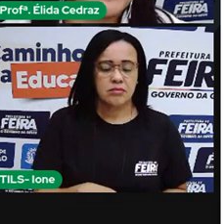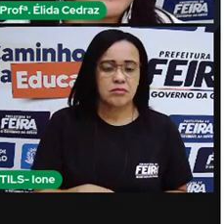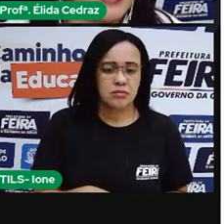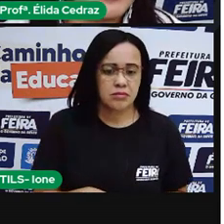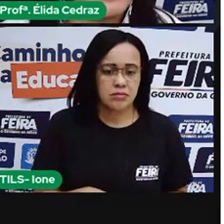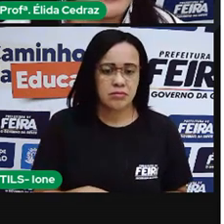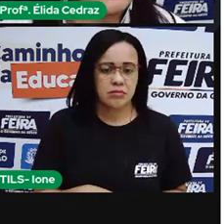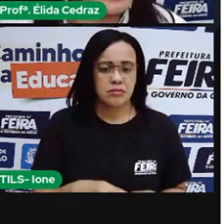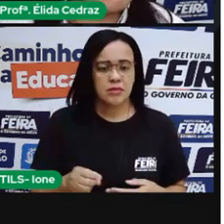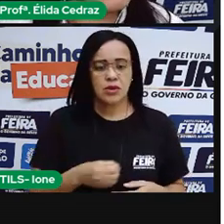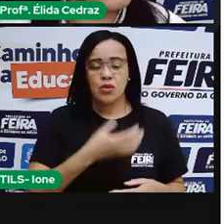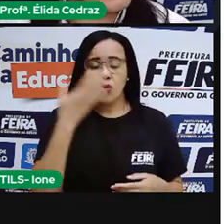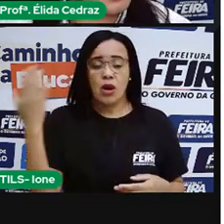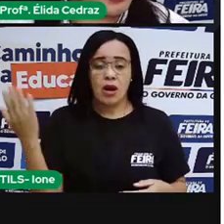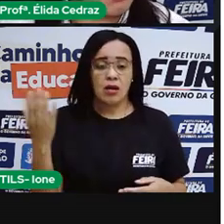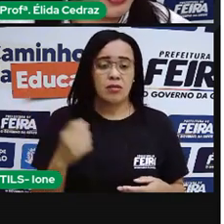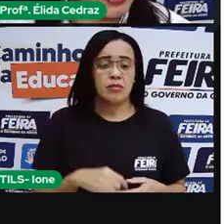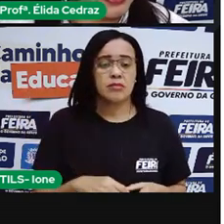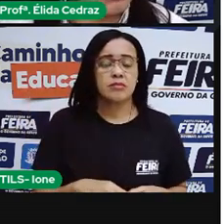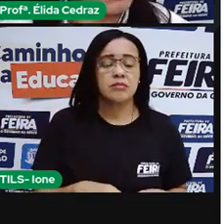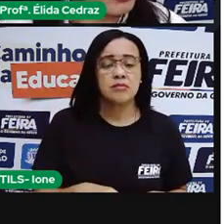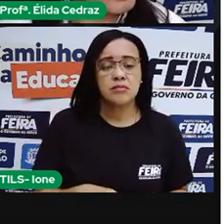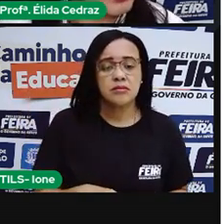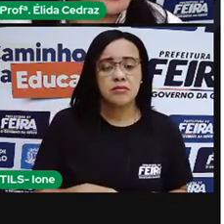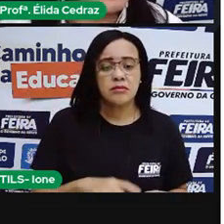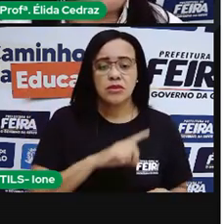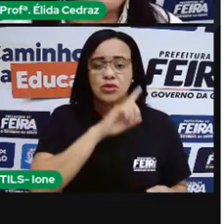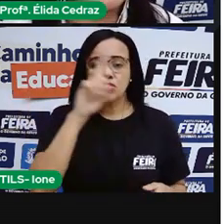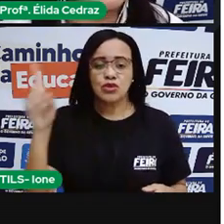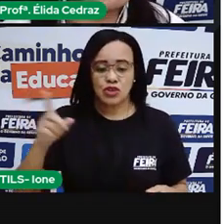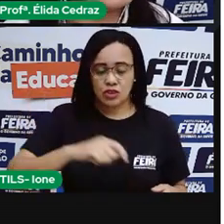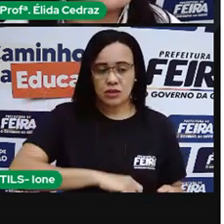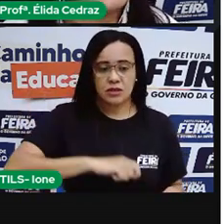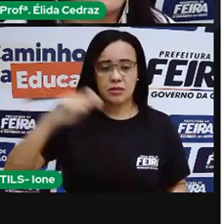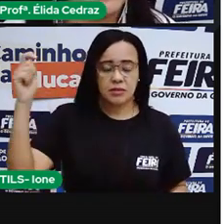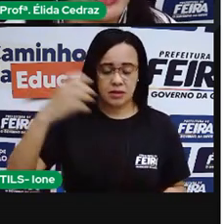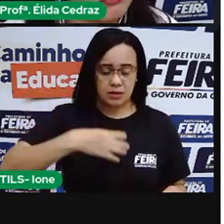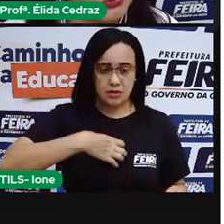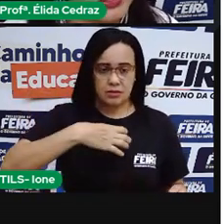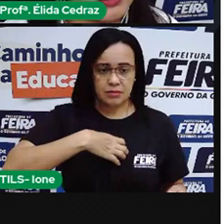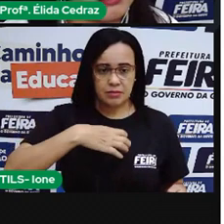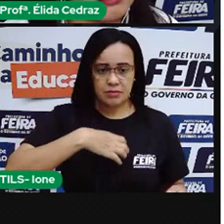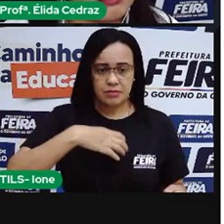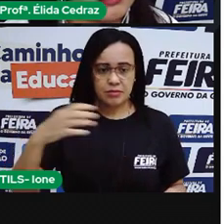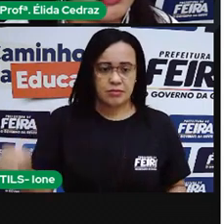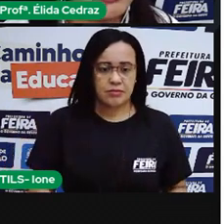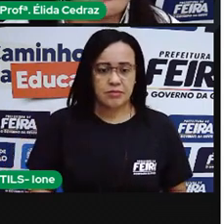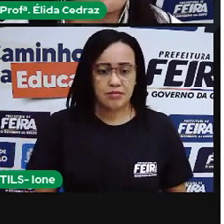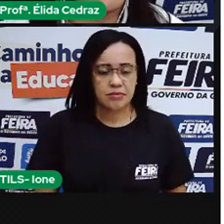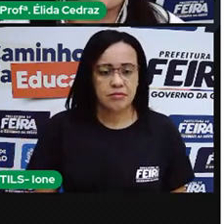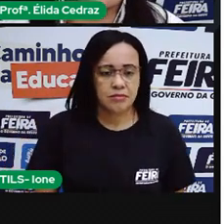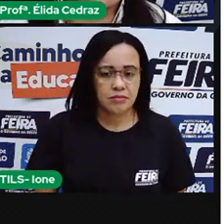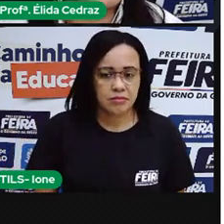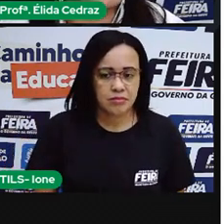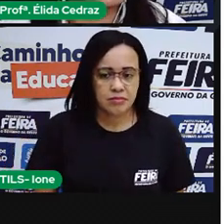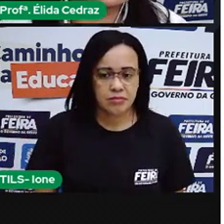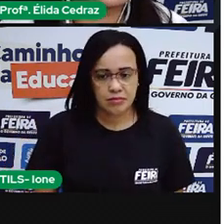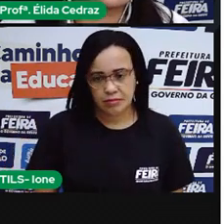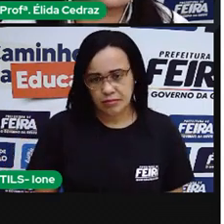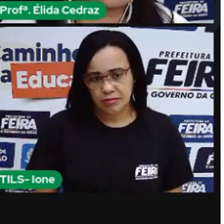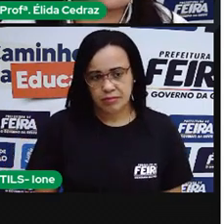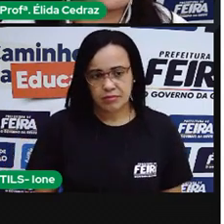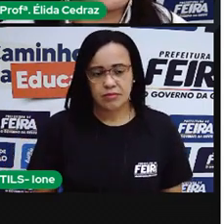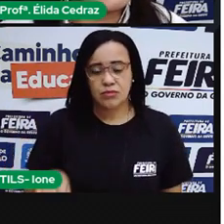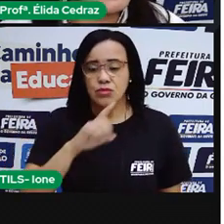Qual foi a data da independência da Bahia? A data da independência da Bahia nunca muda. O que muda é o